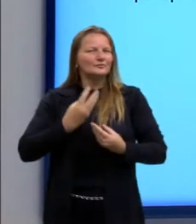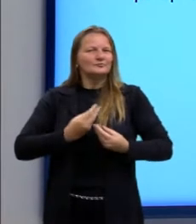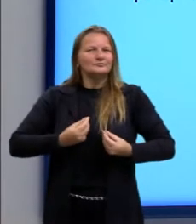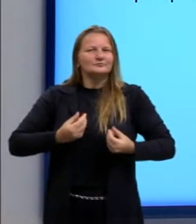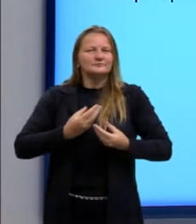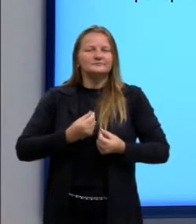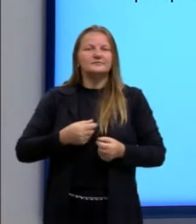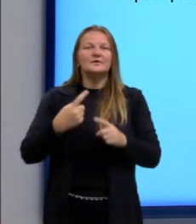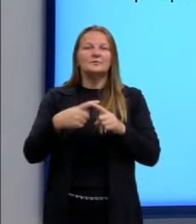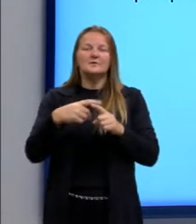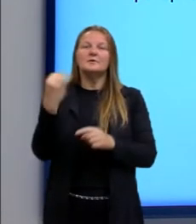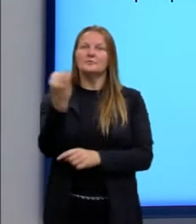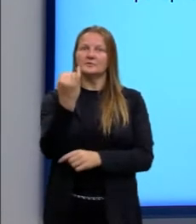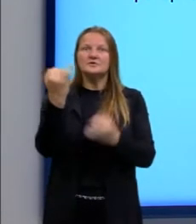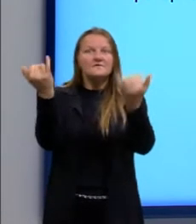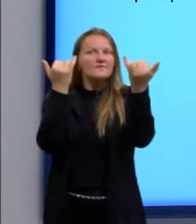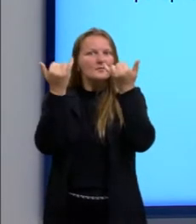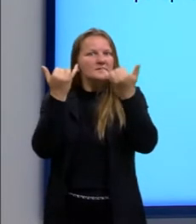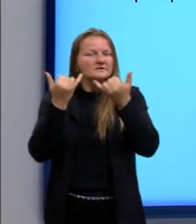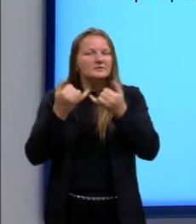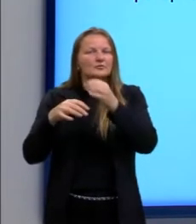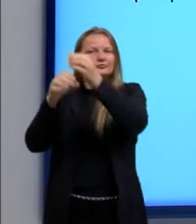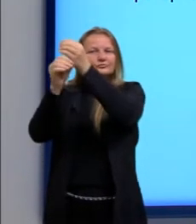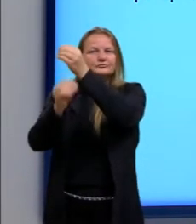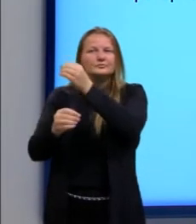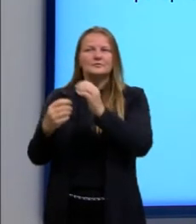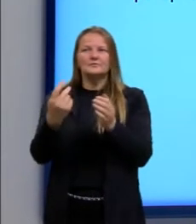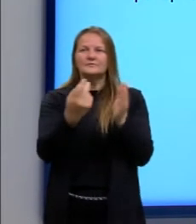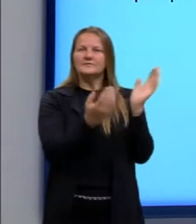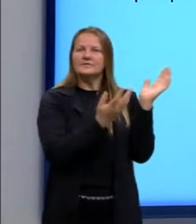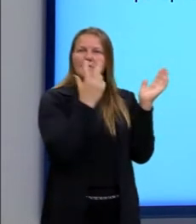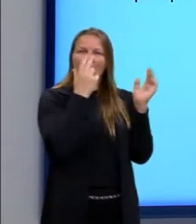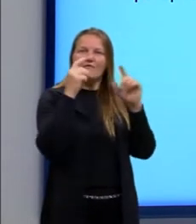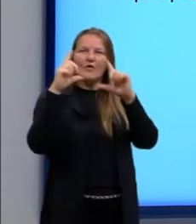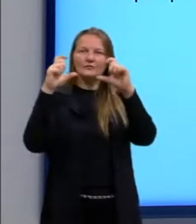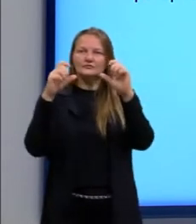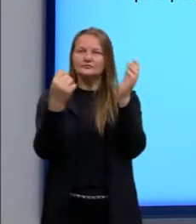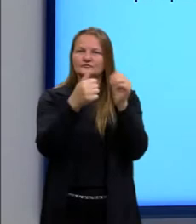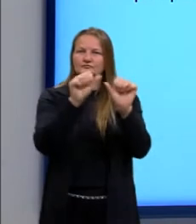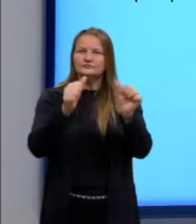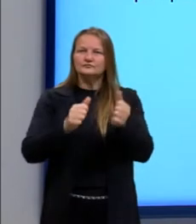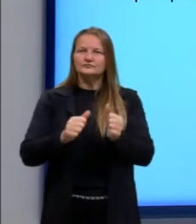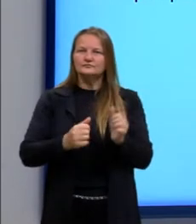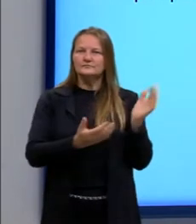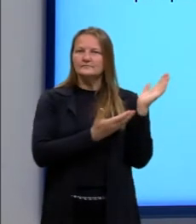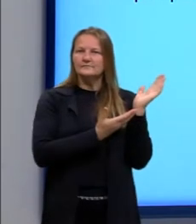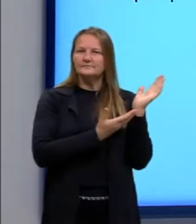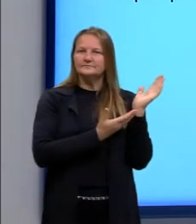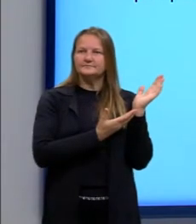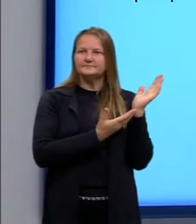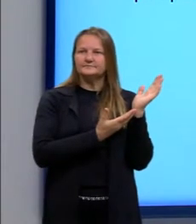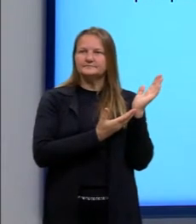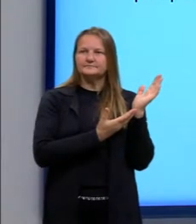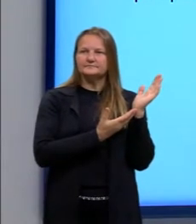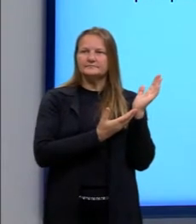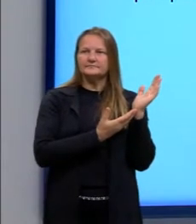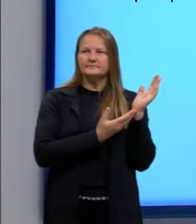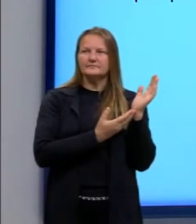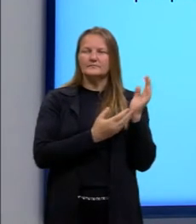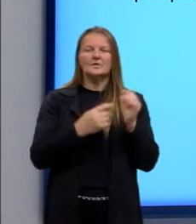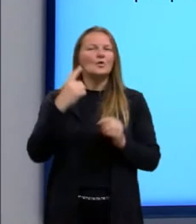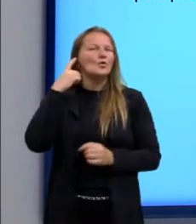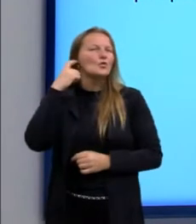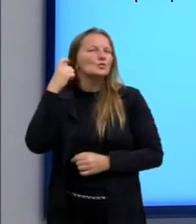então considerar essas barras aqui na imagem, que elas possuem o mesmo material e a mesma espessura. Isso quer dizer que o